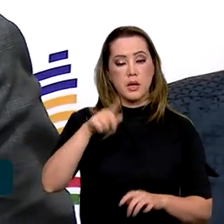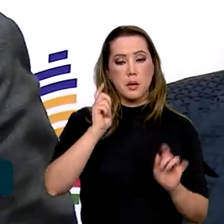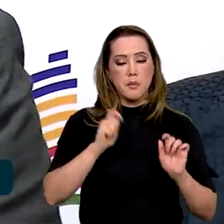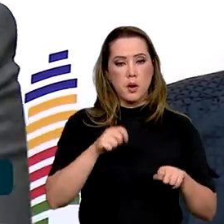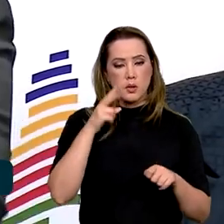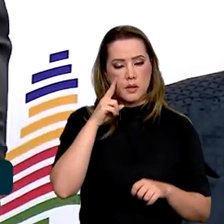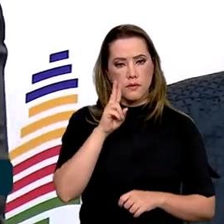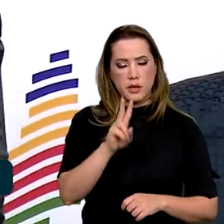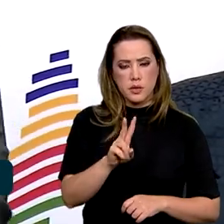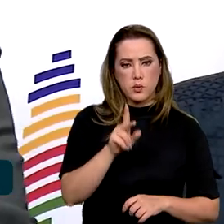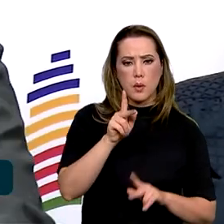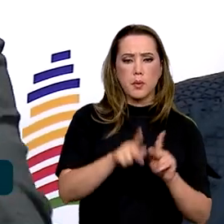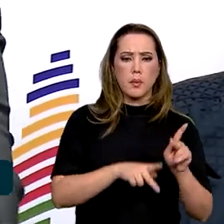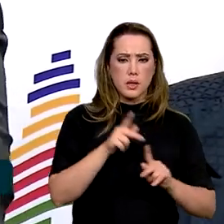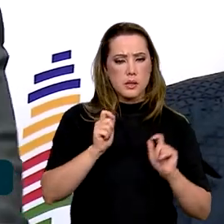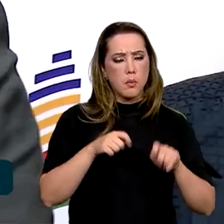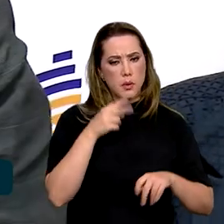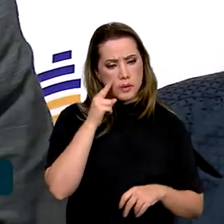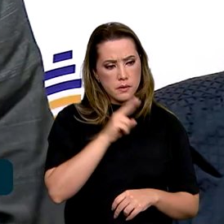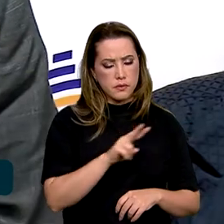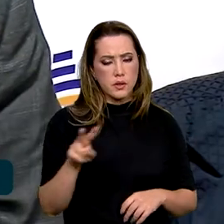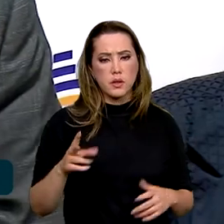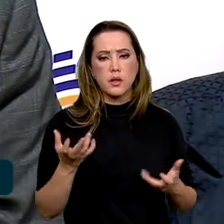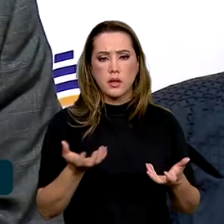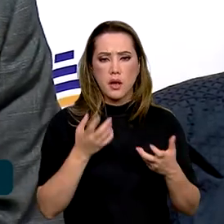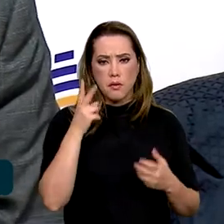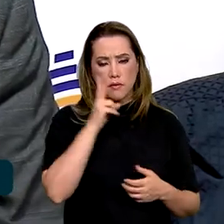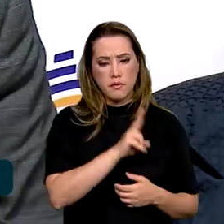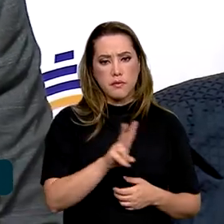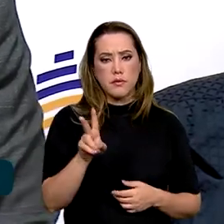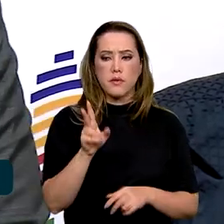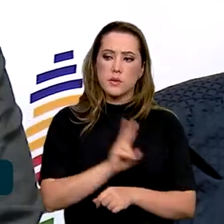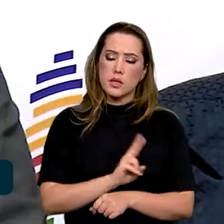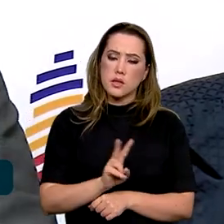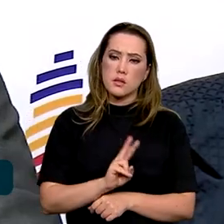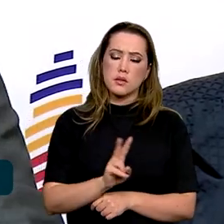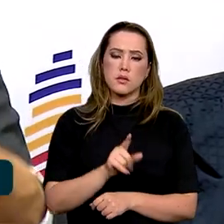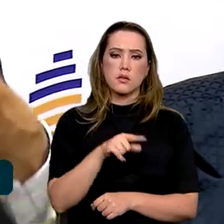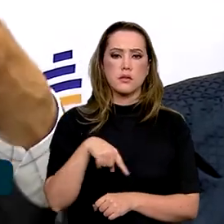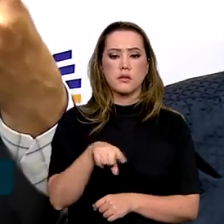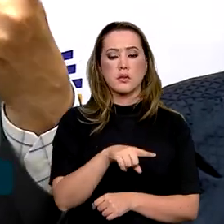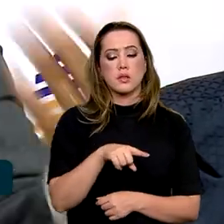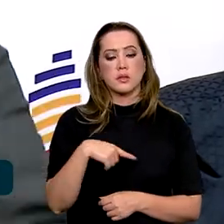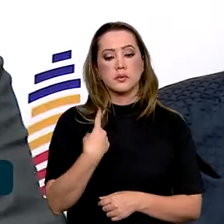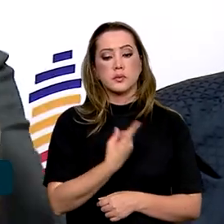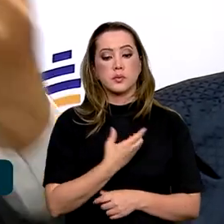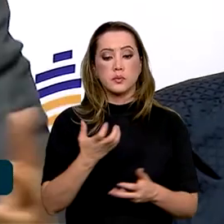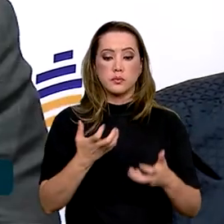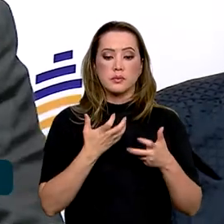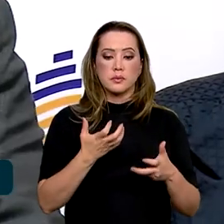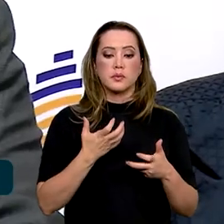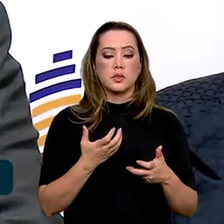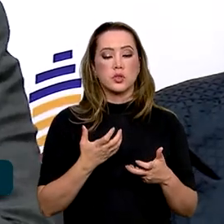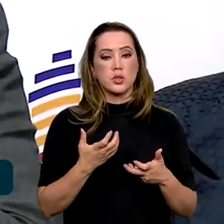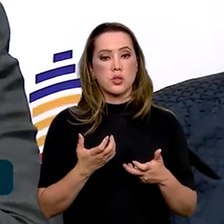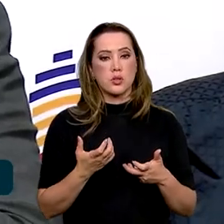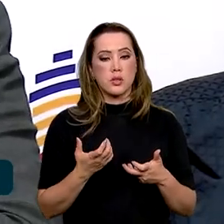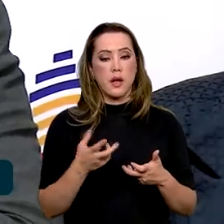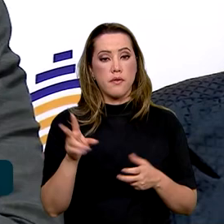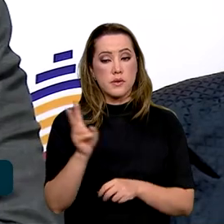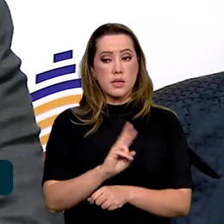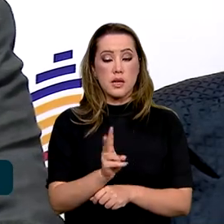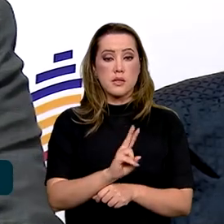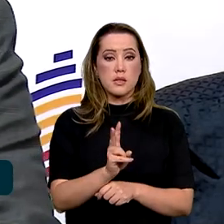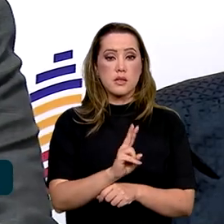ser acessadas, inclusive pela população, por quem desejar fiscalizar. Então, nós queremos e desejamos não só a